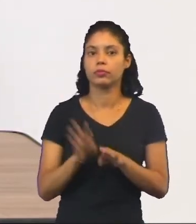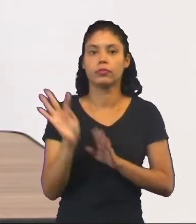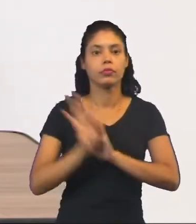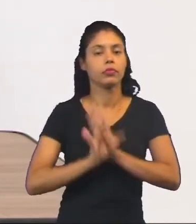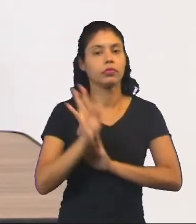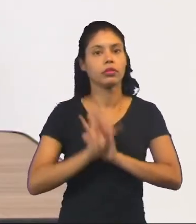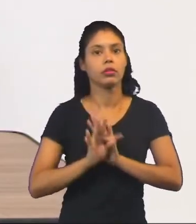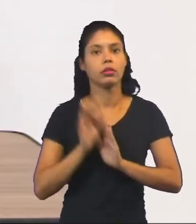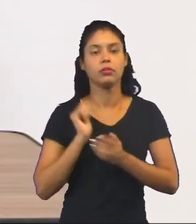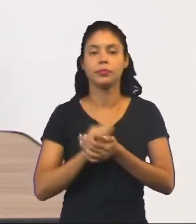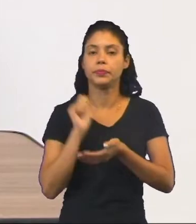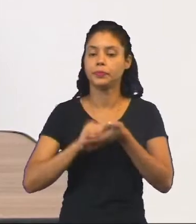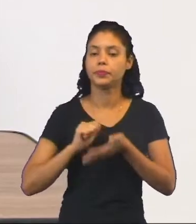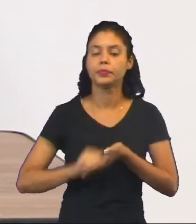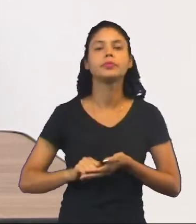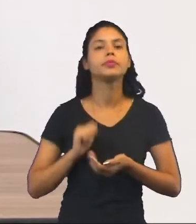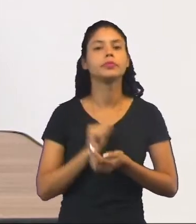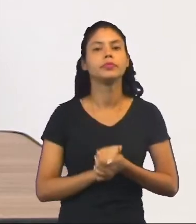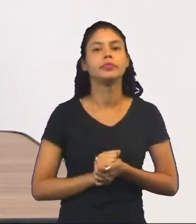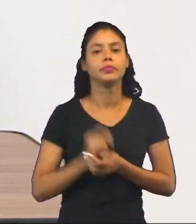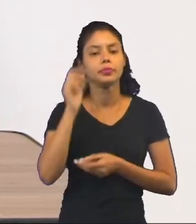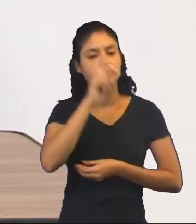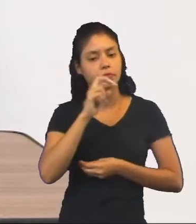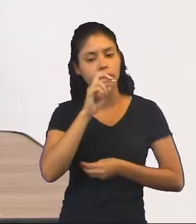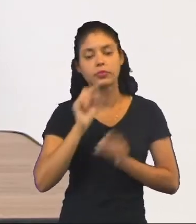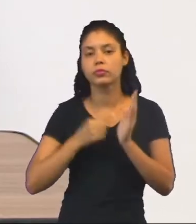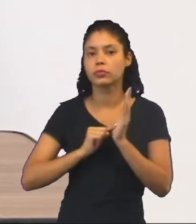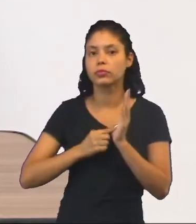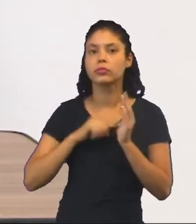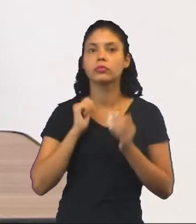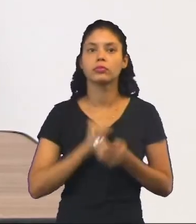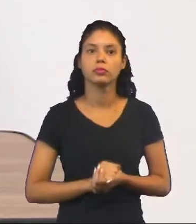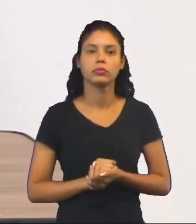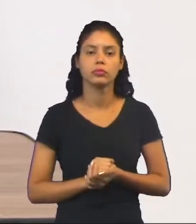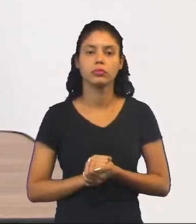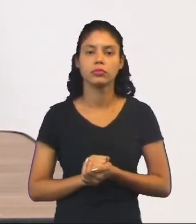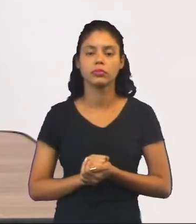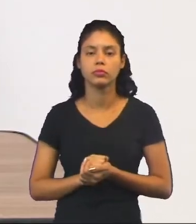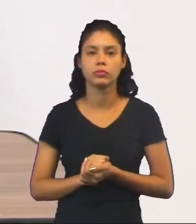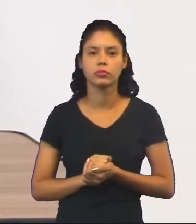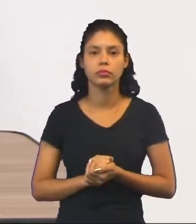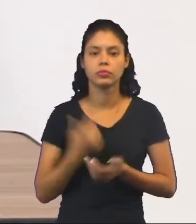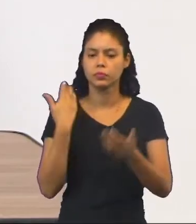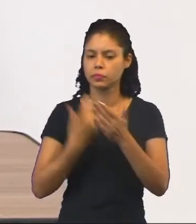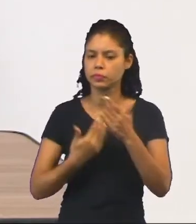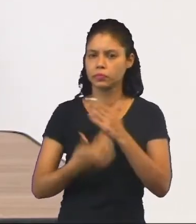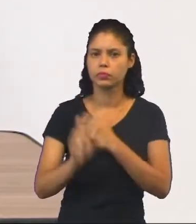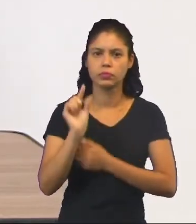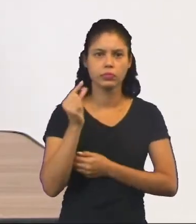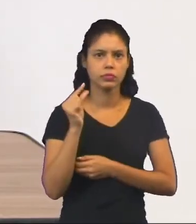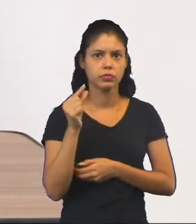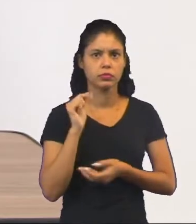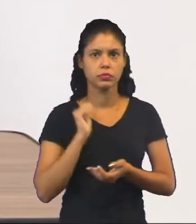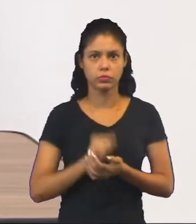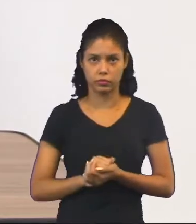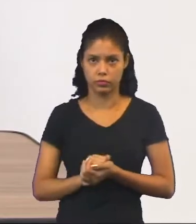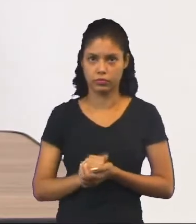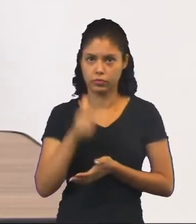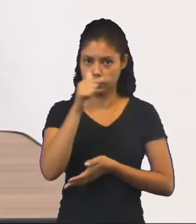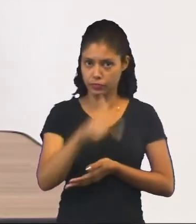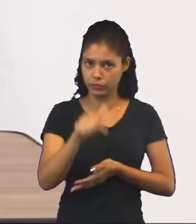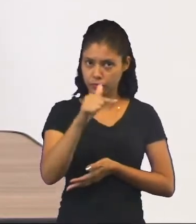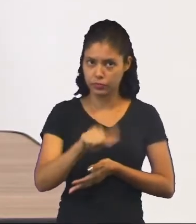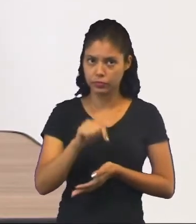o educador, a pessoa que está avaliando, ela analisa esse ponto. E esse ponto a gente perde um pouquinho se a gente fizer essas